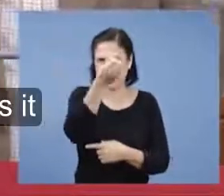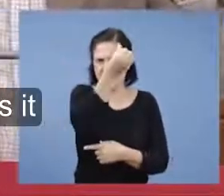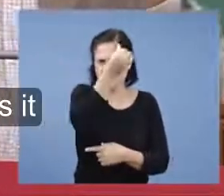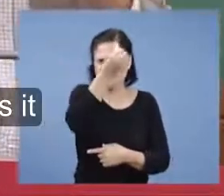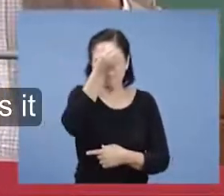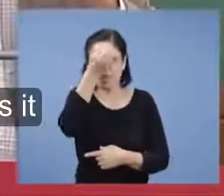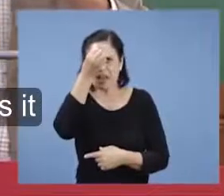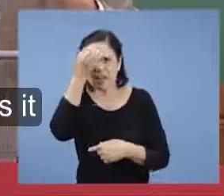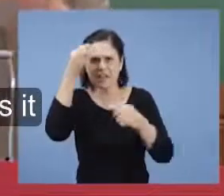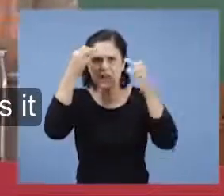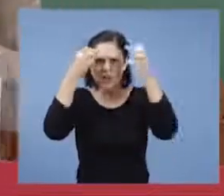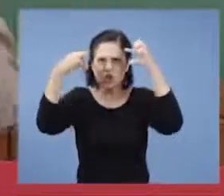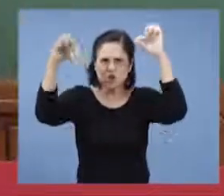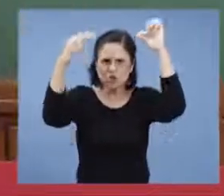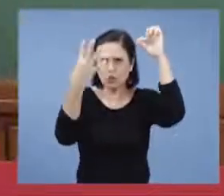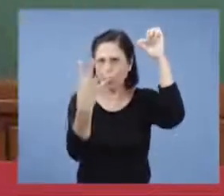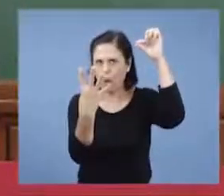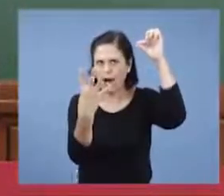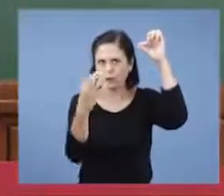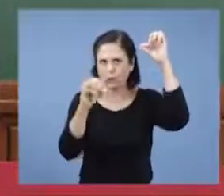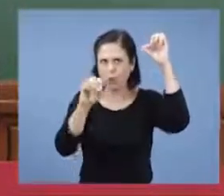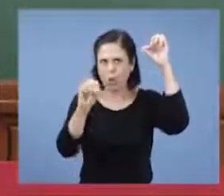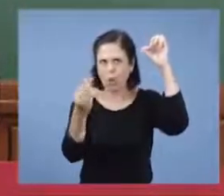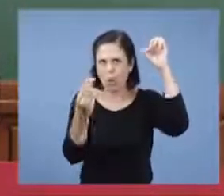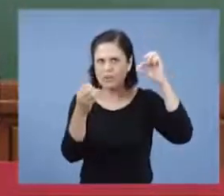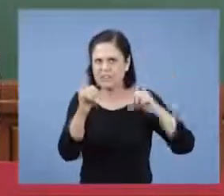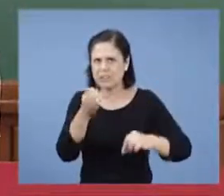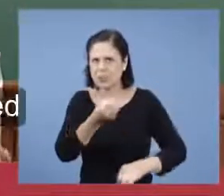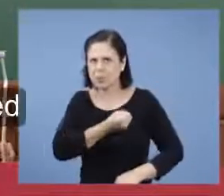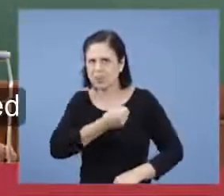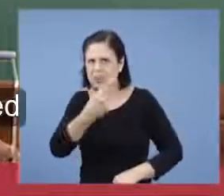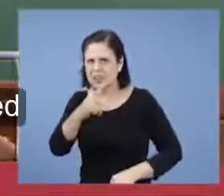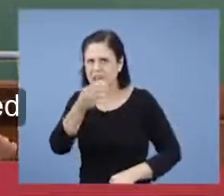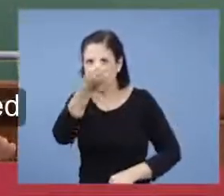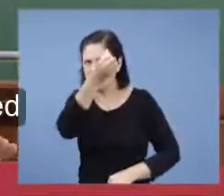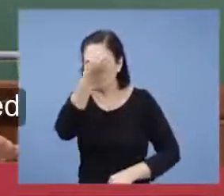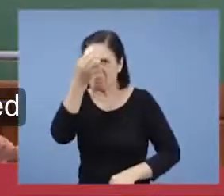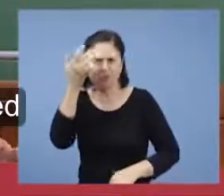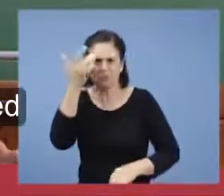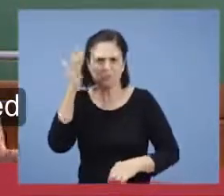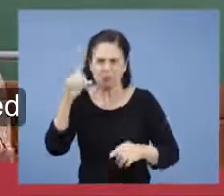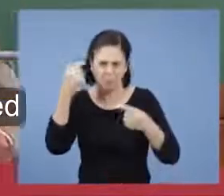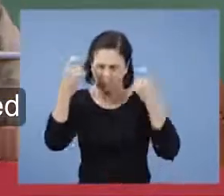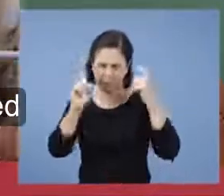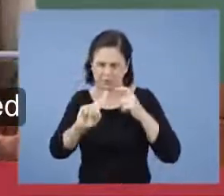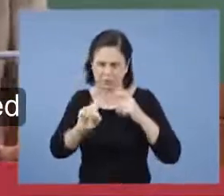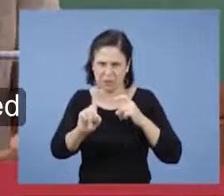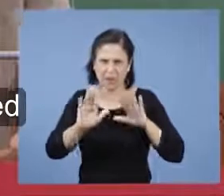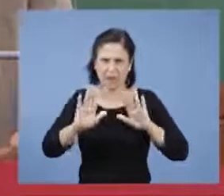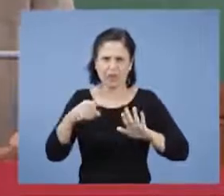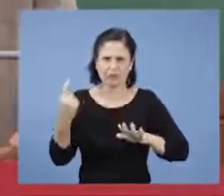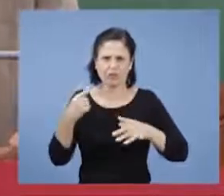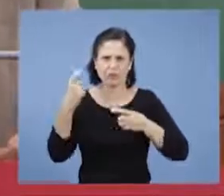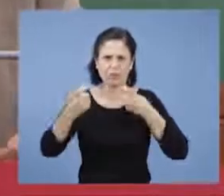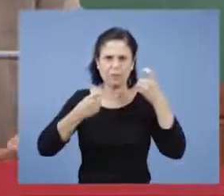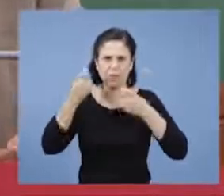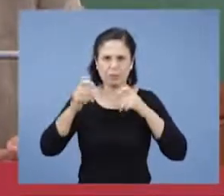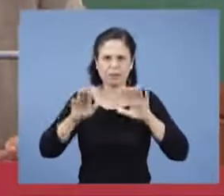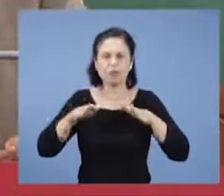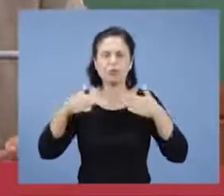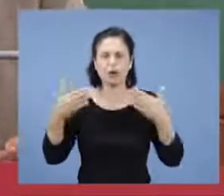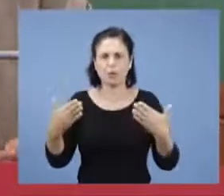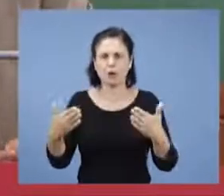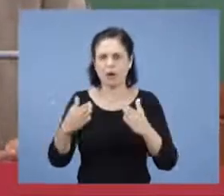quatro chifres, se tem não sei o quê. Se o número dela é esse. Nós não estamos preocupados com isso não. Estamos preocupados em que uma